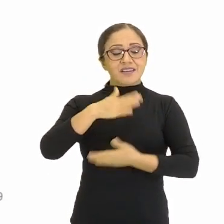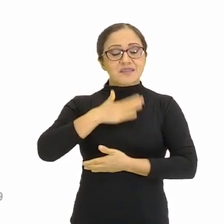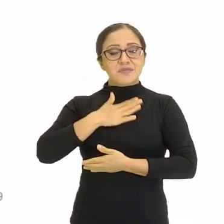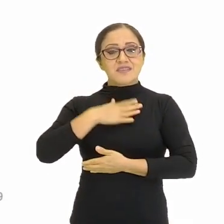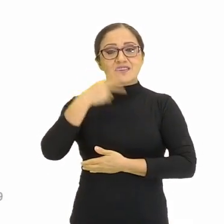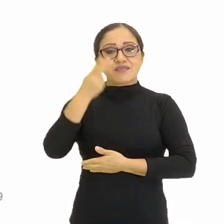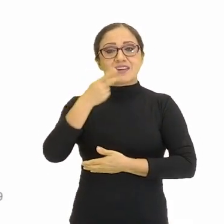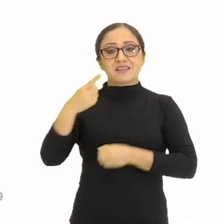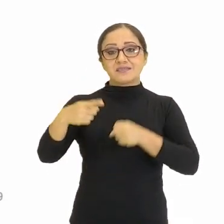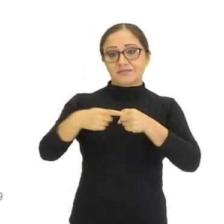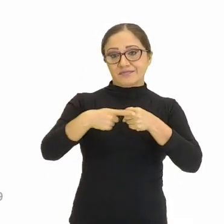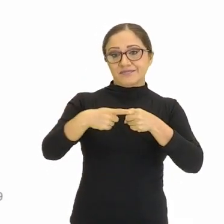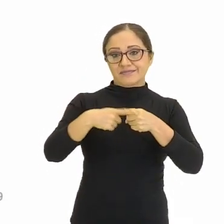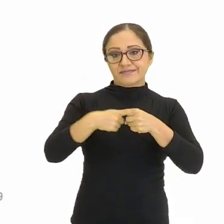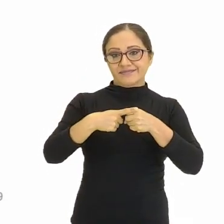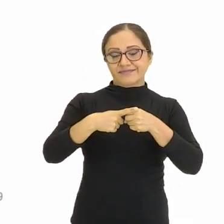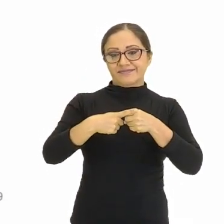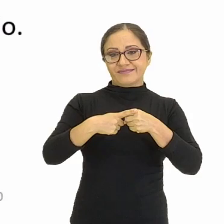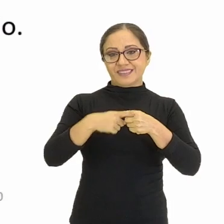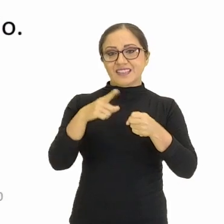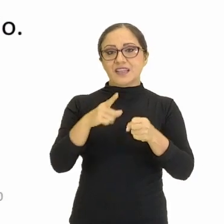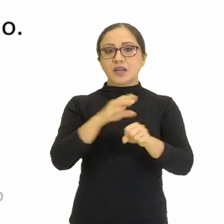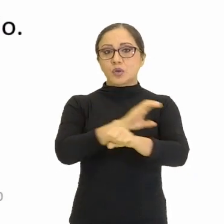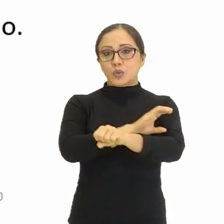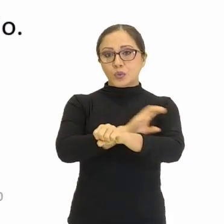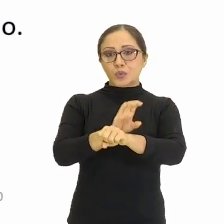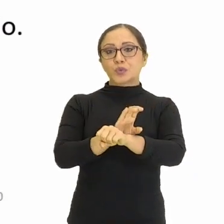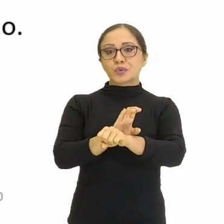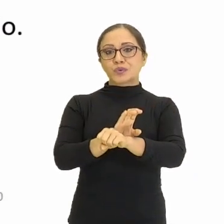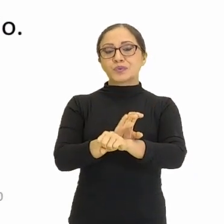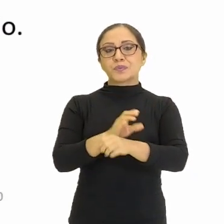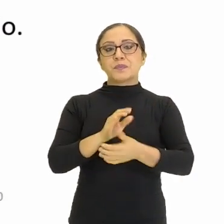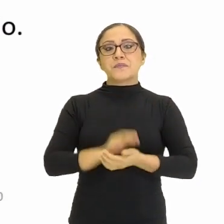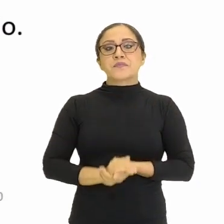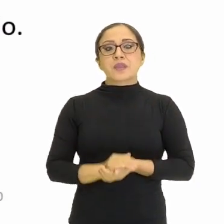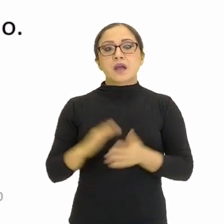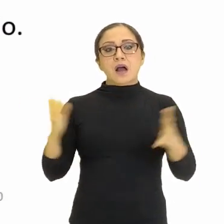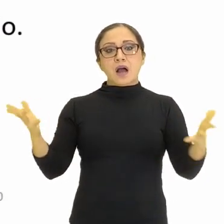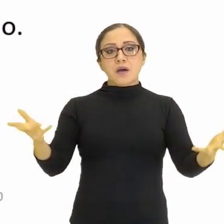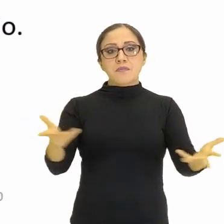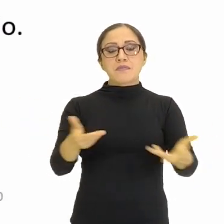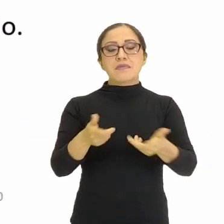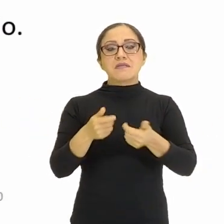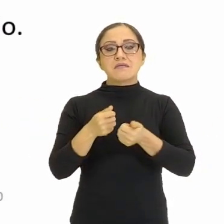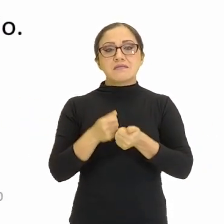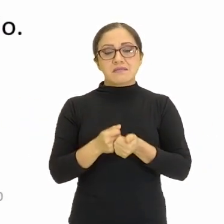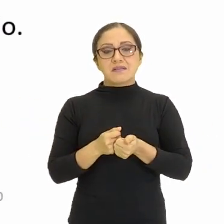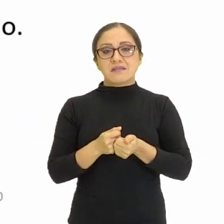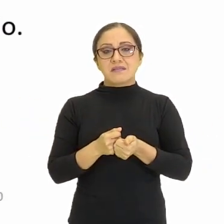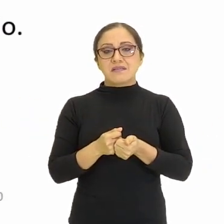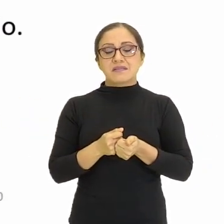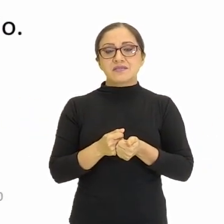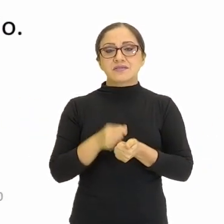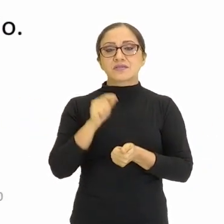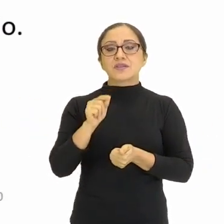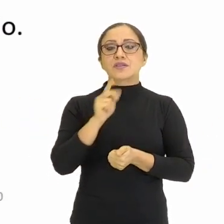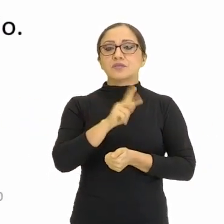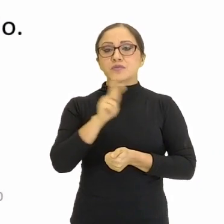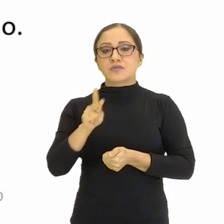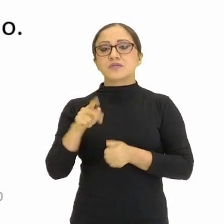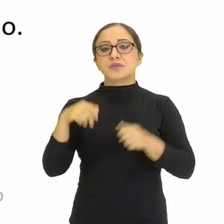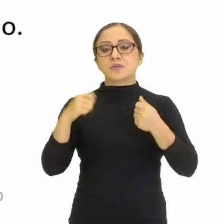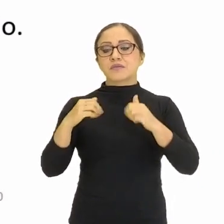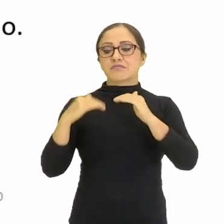módulo, tá? A intenção do curso é essa, por sinal. É habilidade que o professor precisa desenvolver. Eu vou comentar algumas, tá?